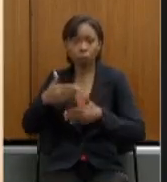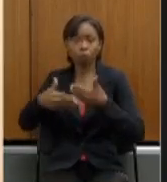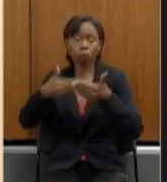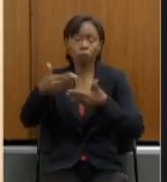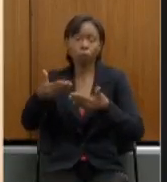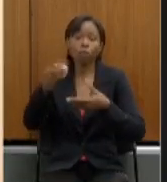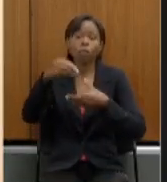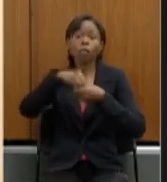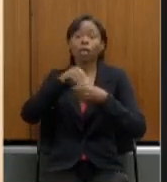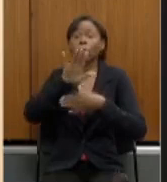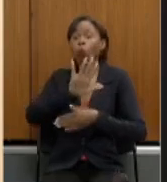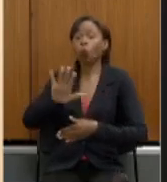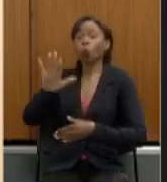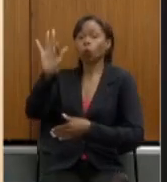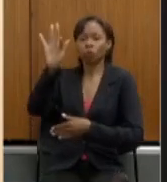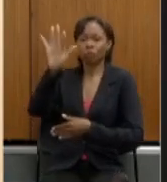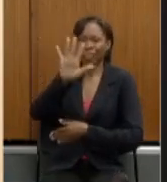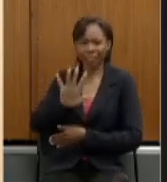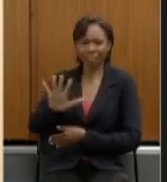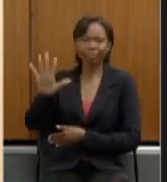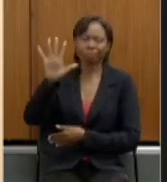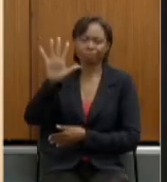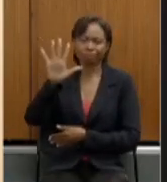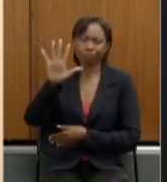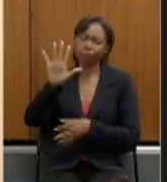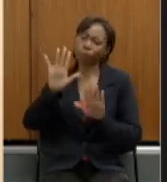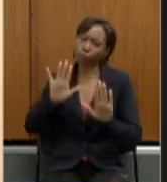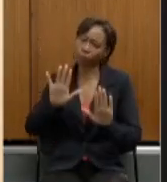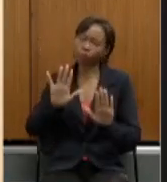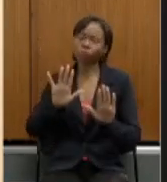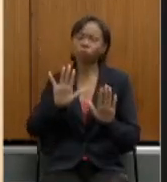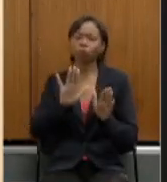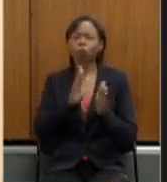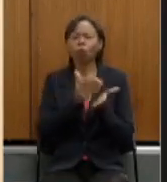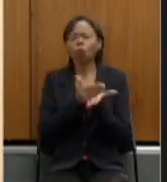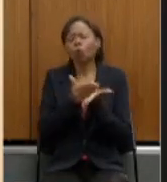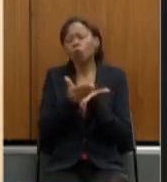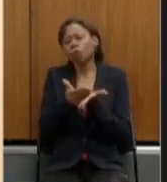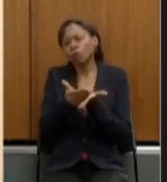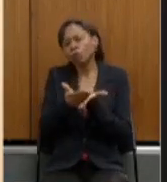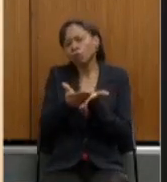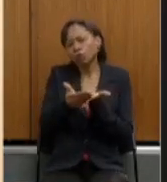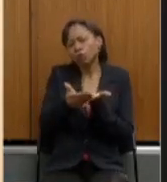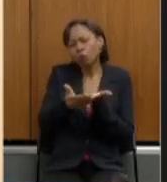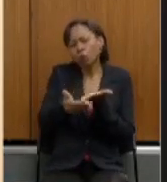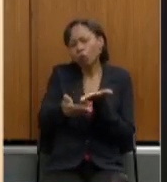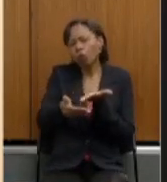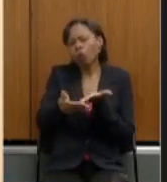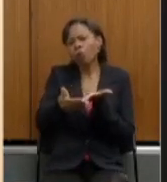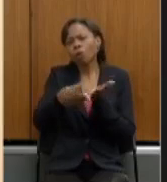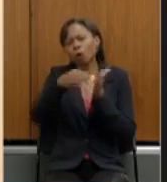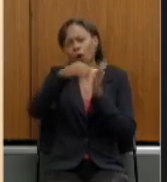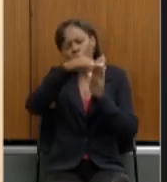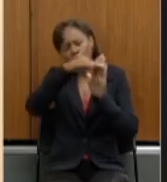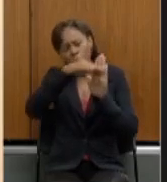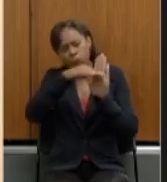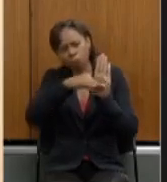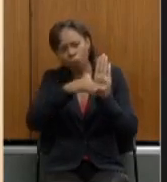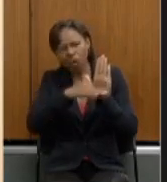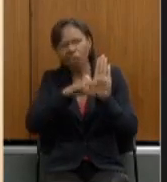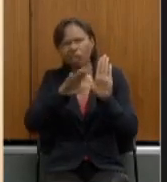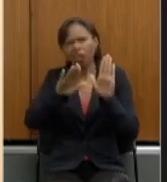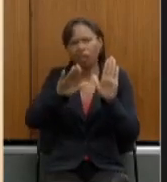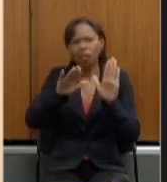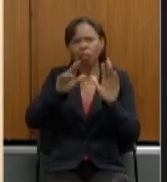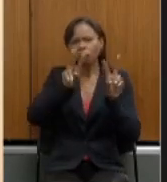então passamos a estabelecer ali as não as idades